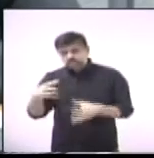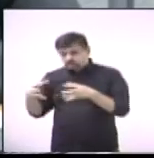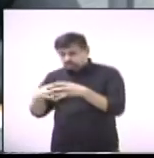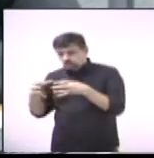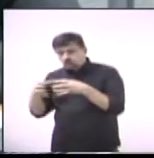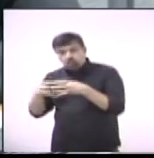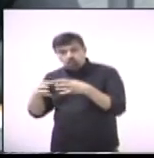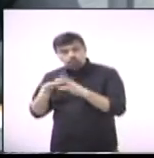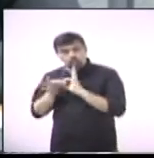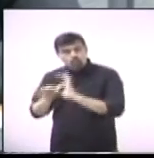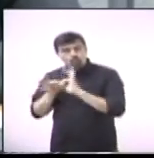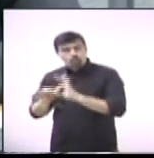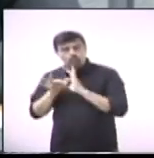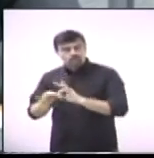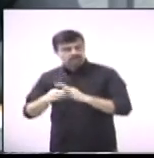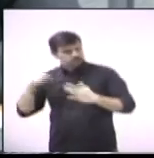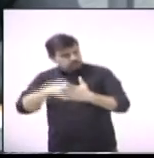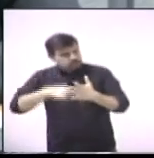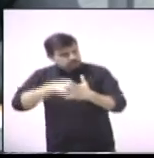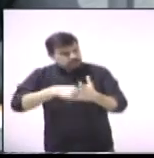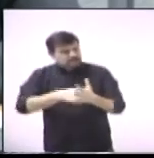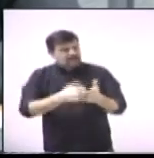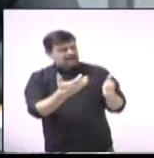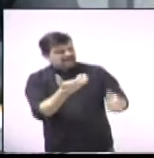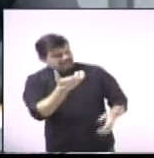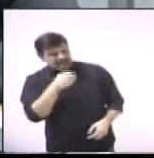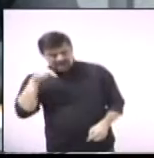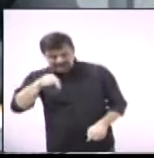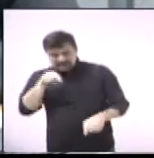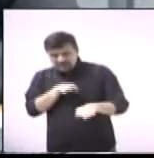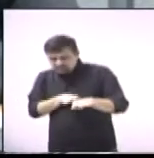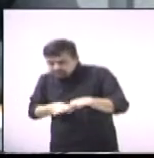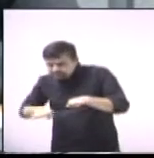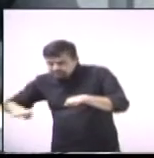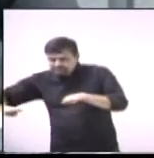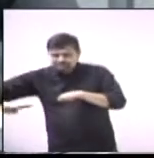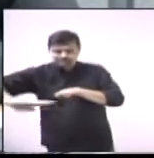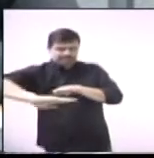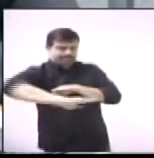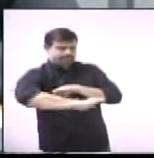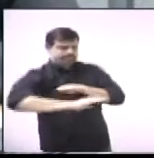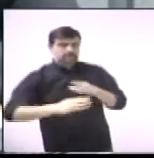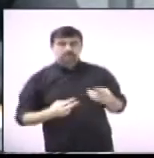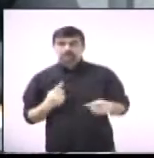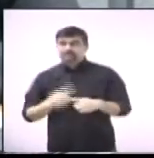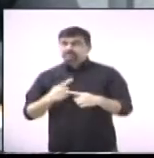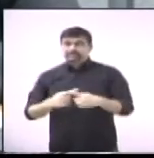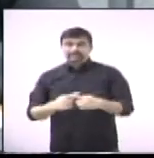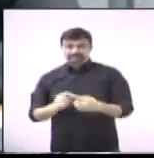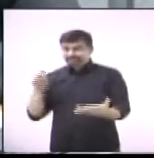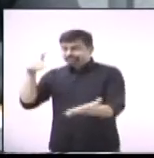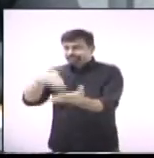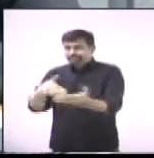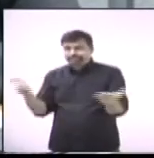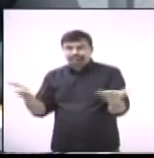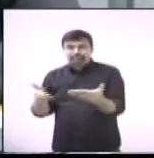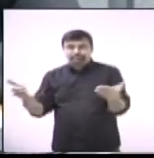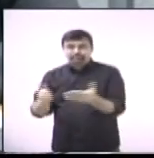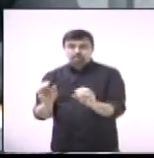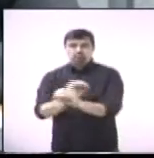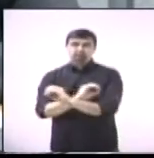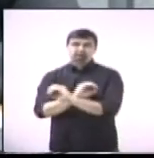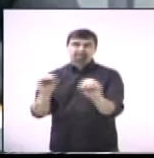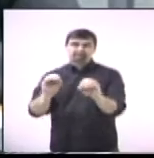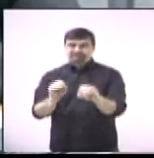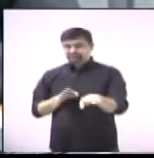órgãos, pedindo essa abertura, que somente dessa forma, através da Justiça, que acho que nós vamos conseguir abrir